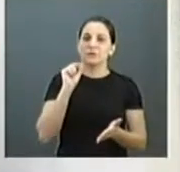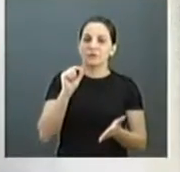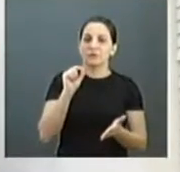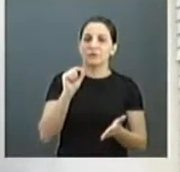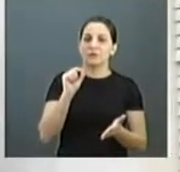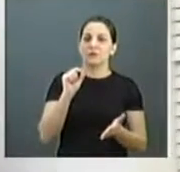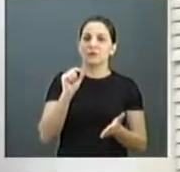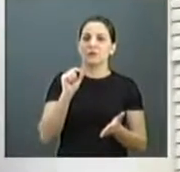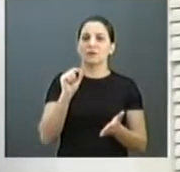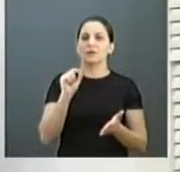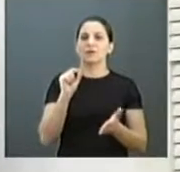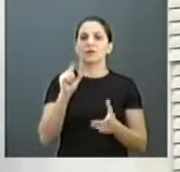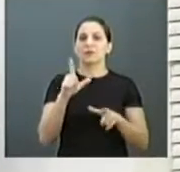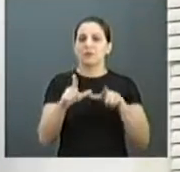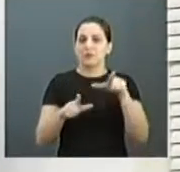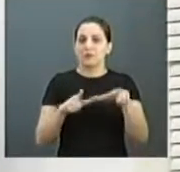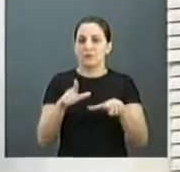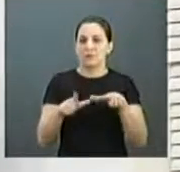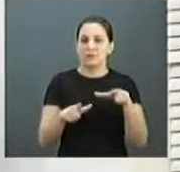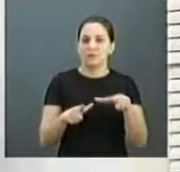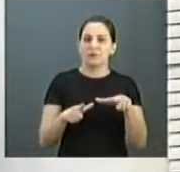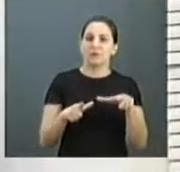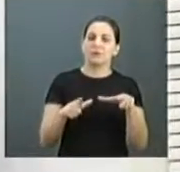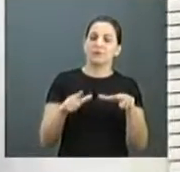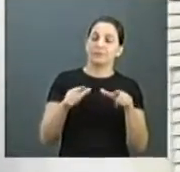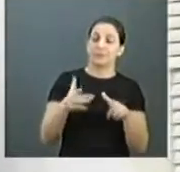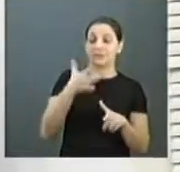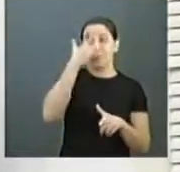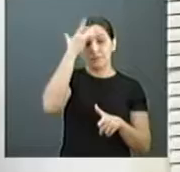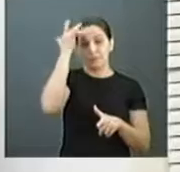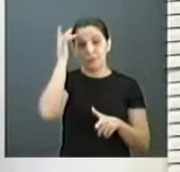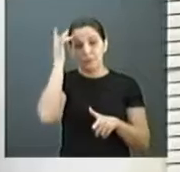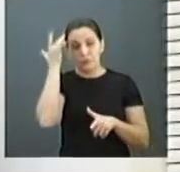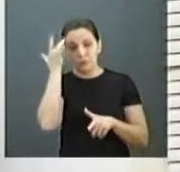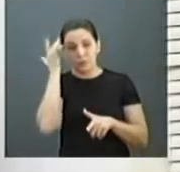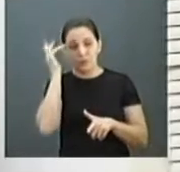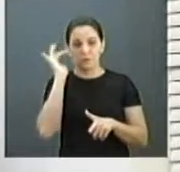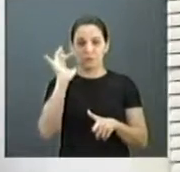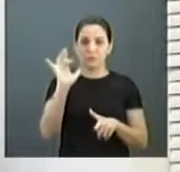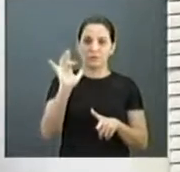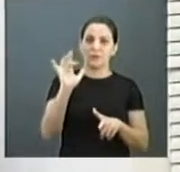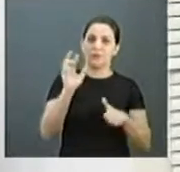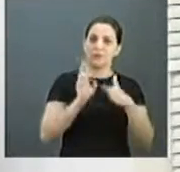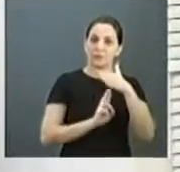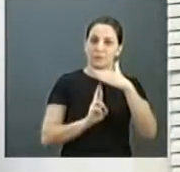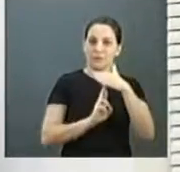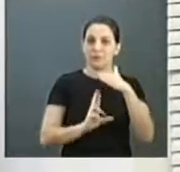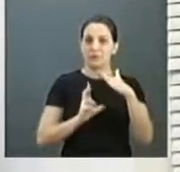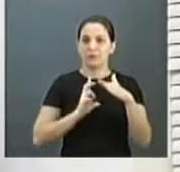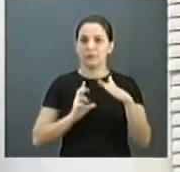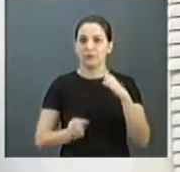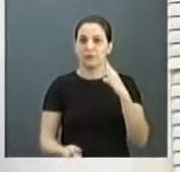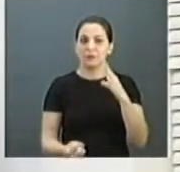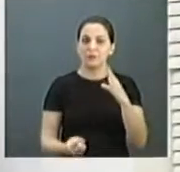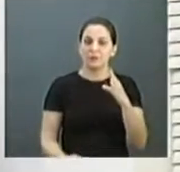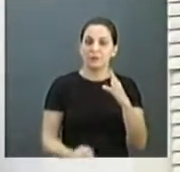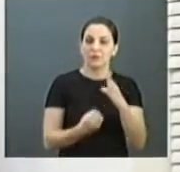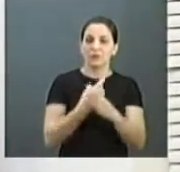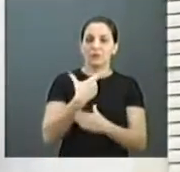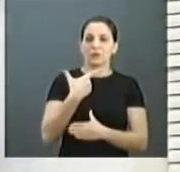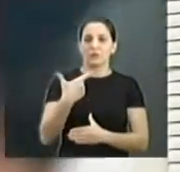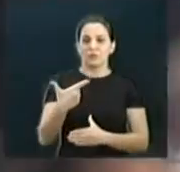empreendimento, para quem não sabe, dentro do terminal de integração, foi inaugurado, acho que em 2008, 2007,